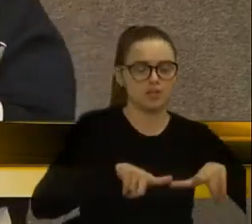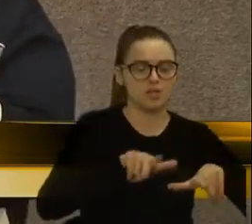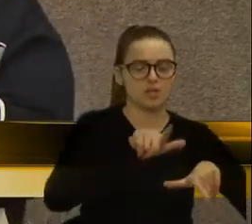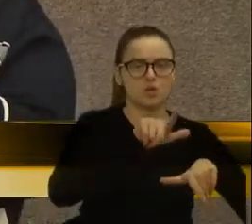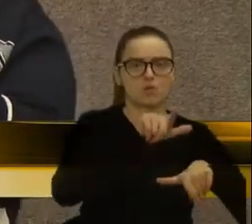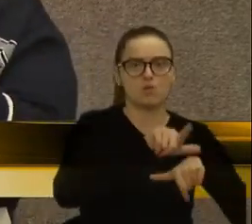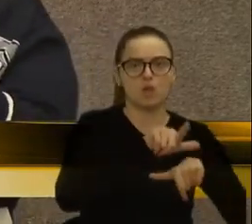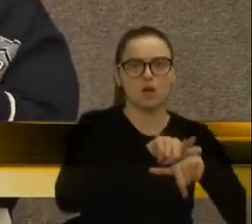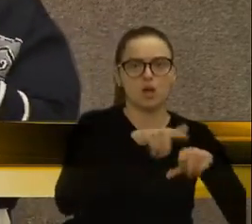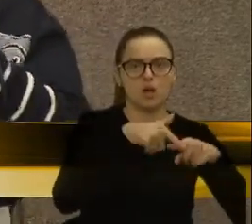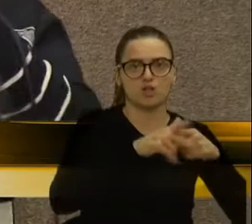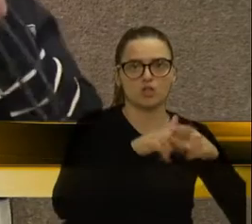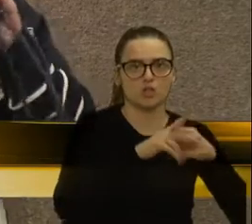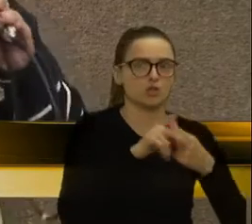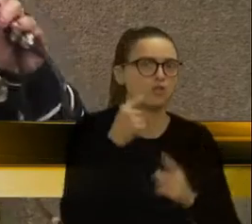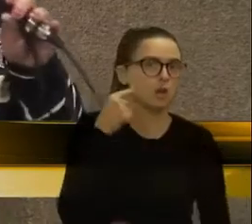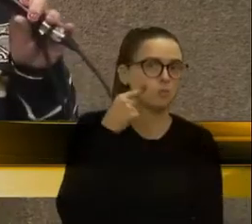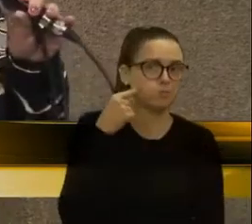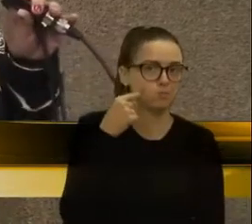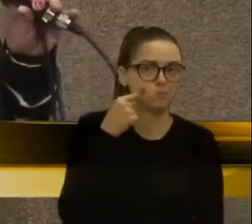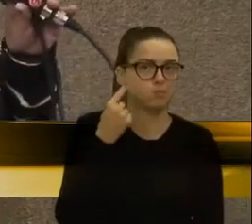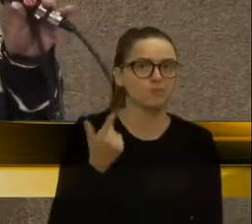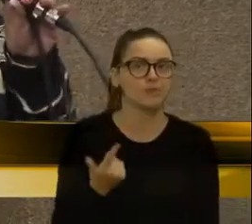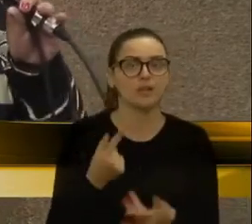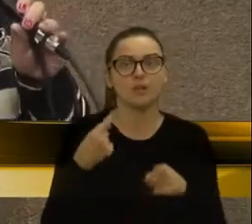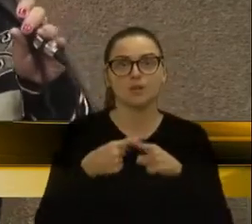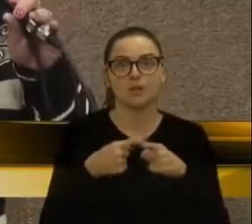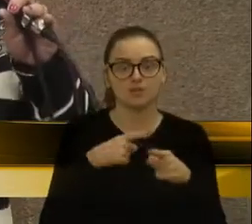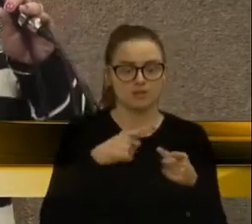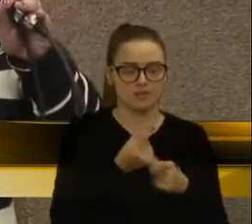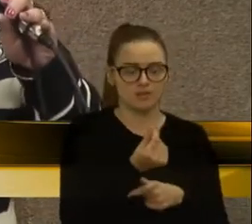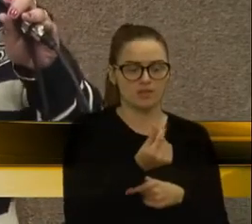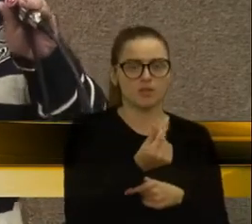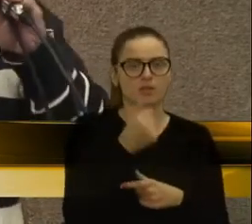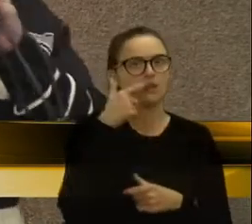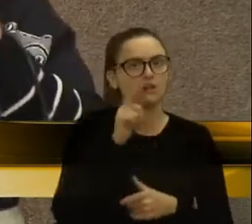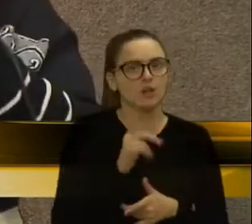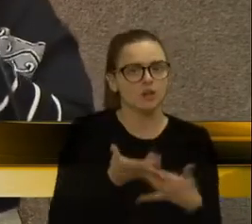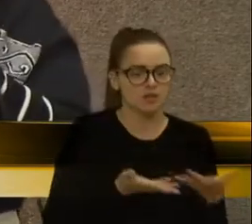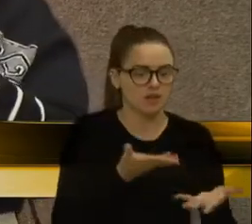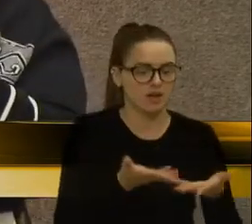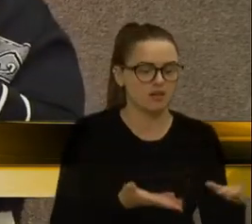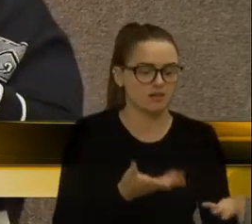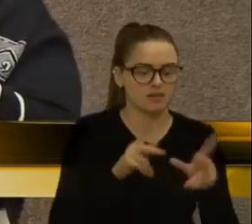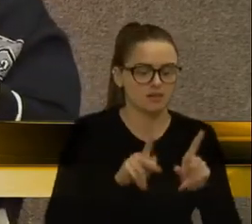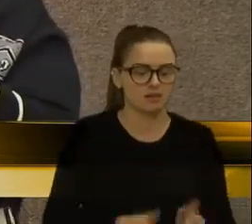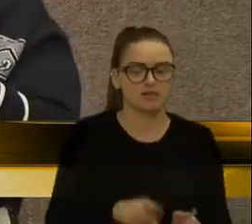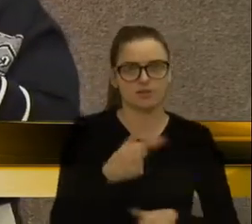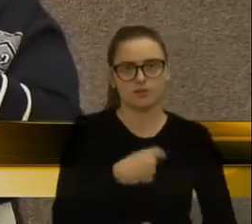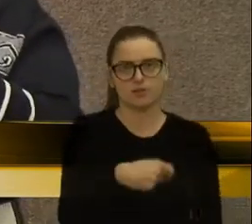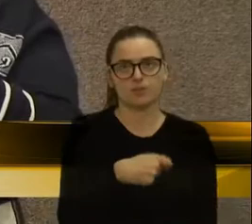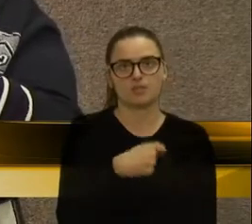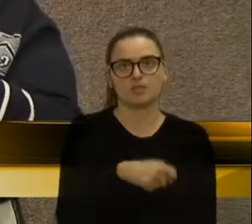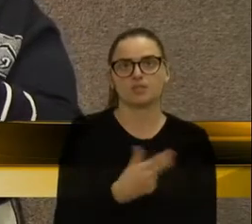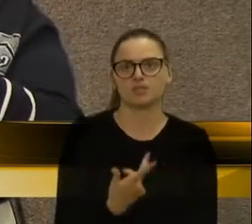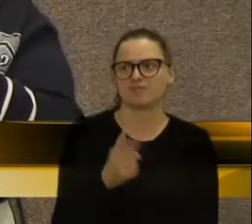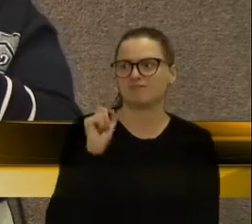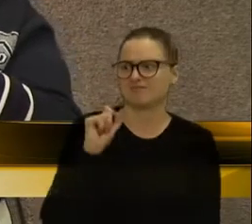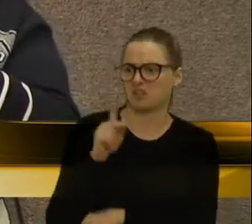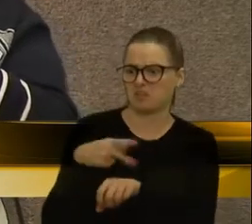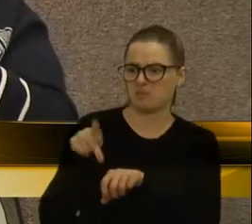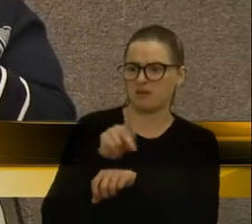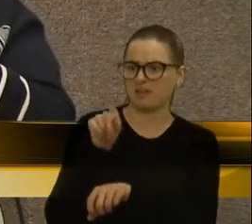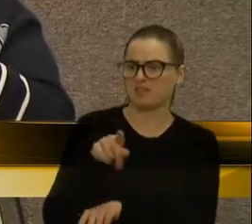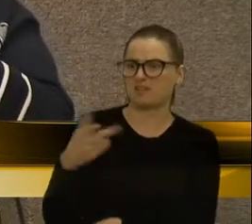razão, por quê? Aí ele vai ganhar o dinheiro dele e vai atender aquele que está ali precisando. Que país é esse?